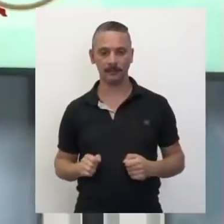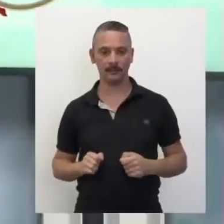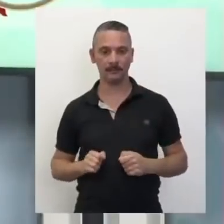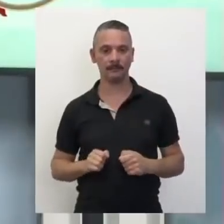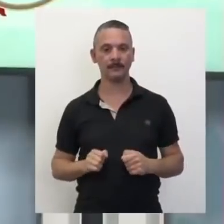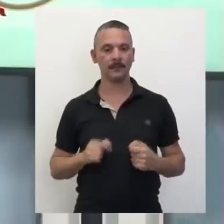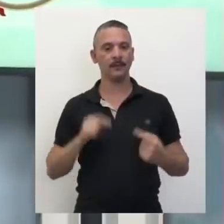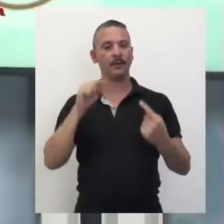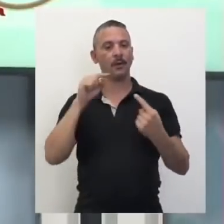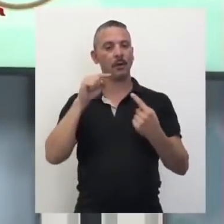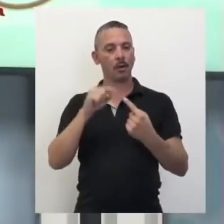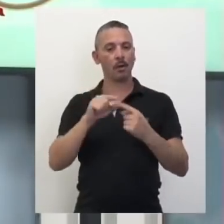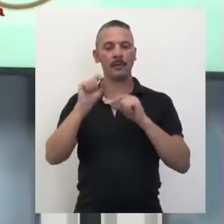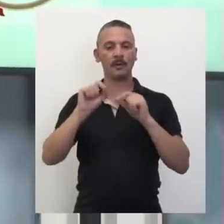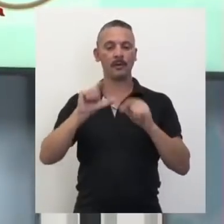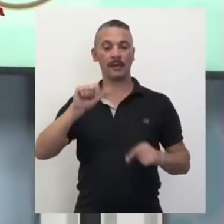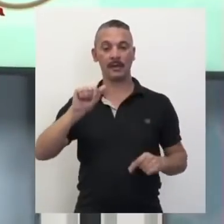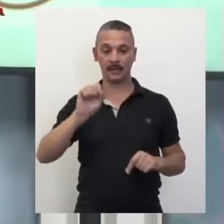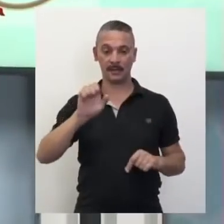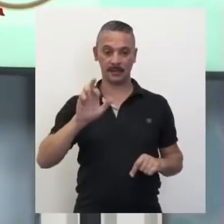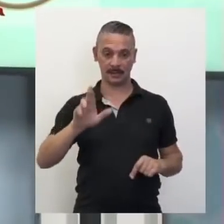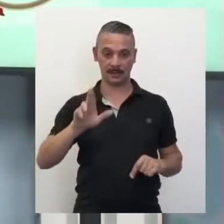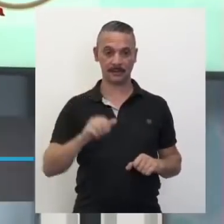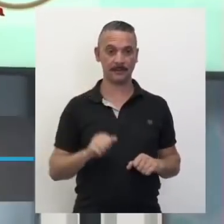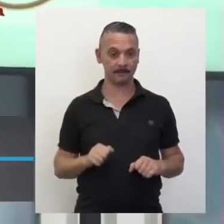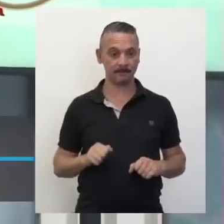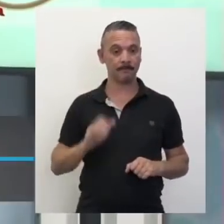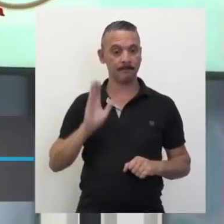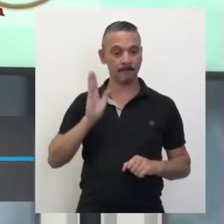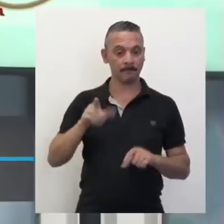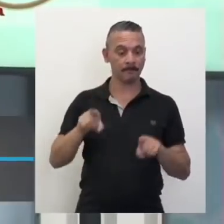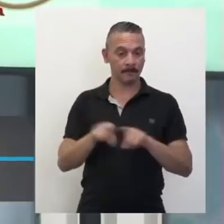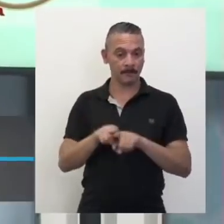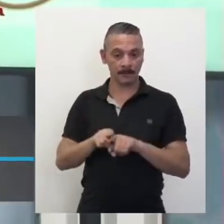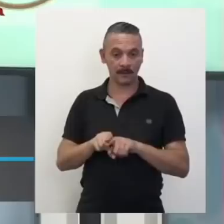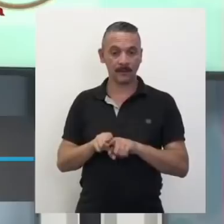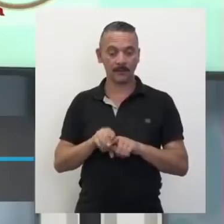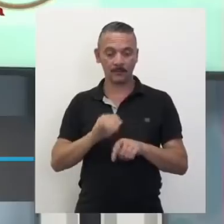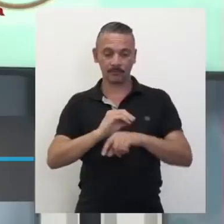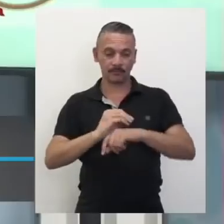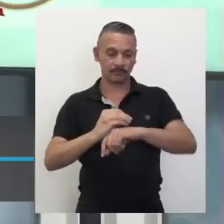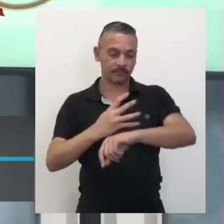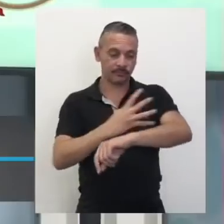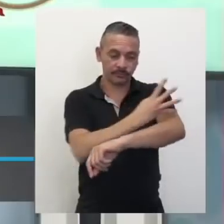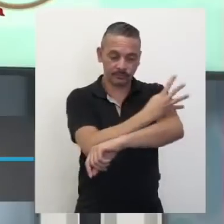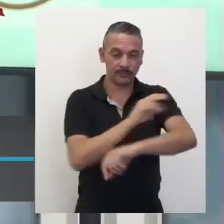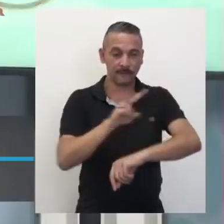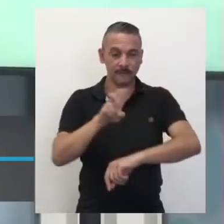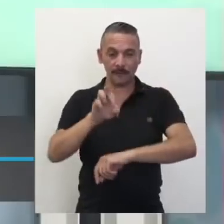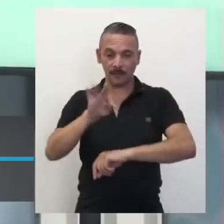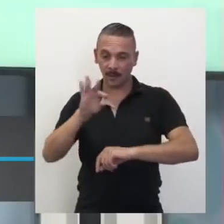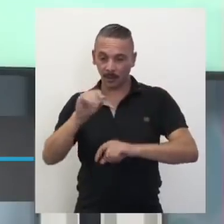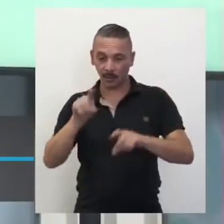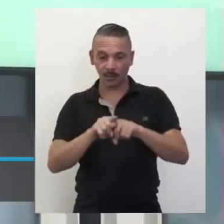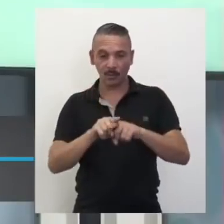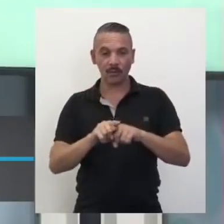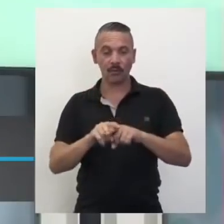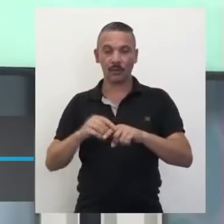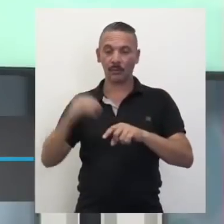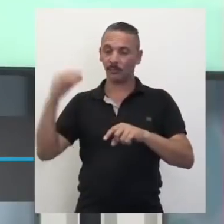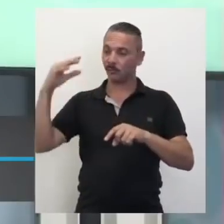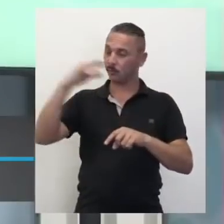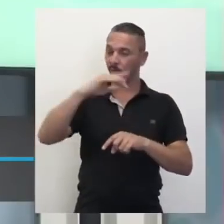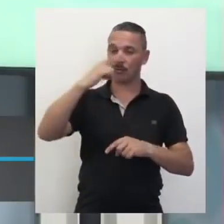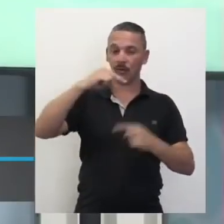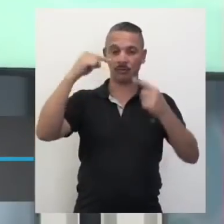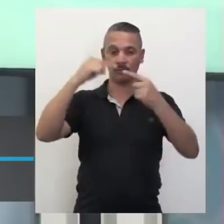com aplicação aí do raio laser. Mas como a gente vai do infravermelho até o ultravioleta, tem mais